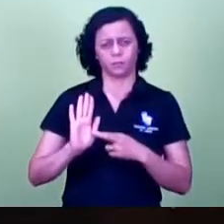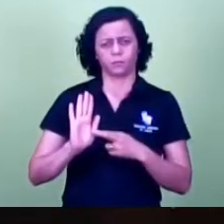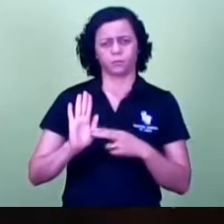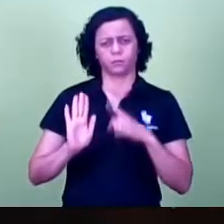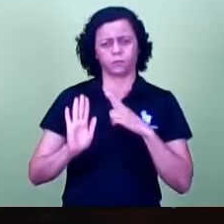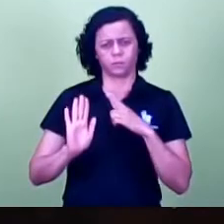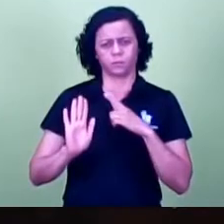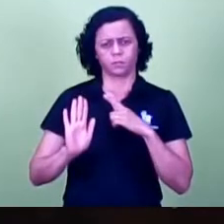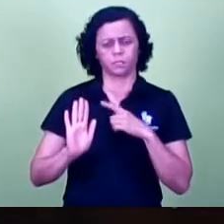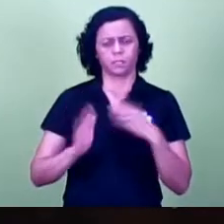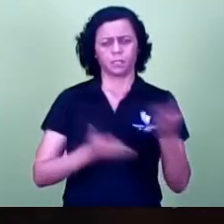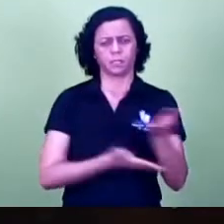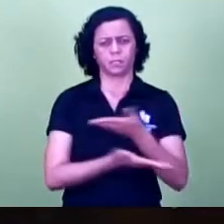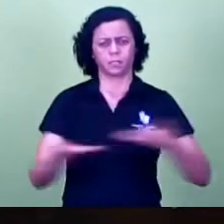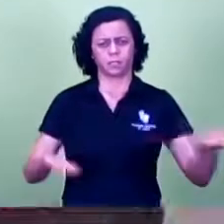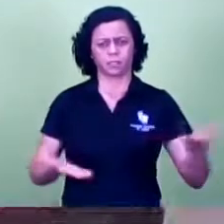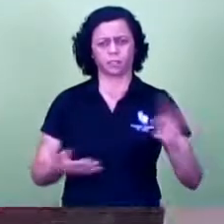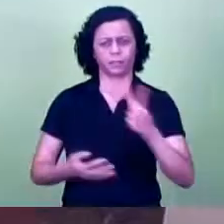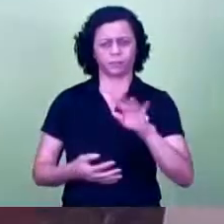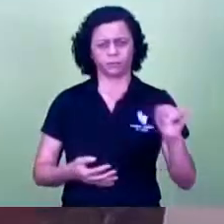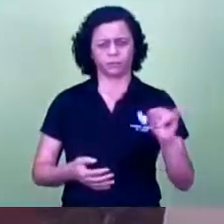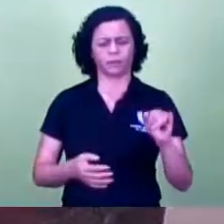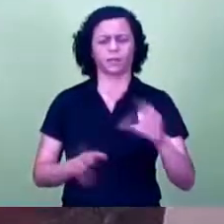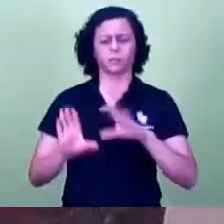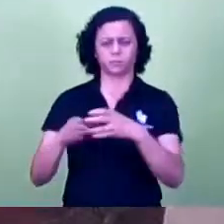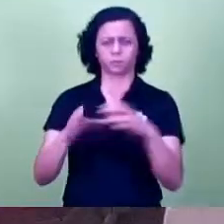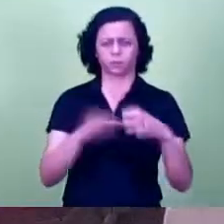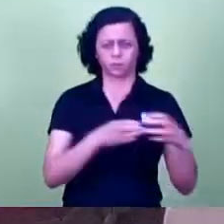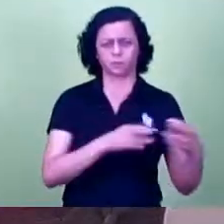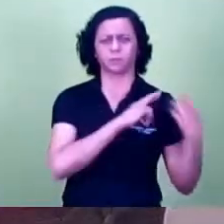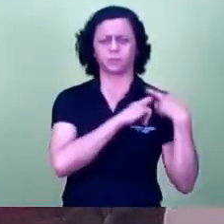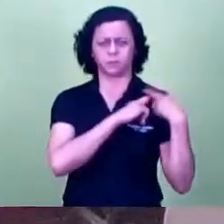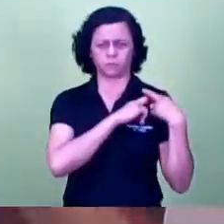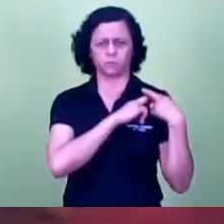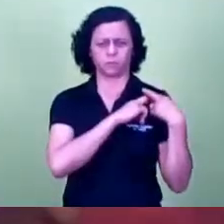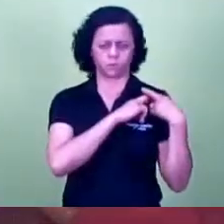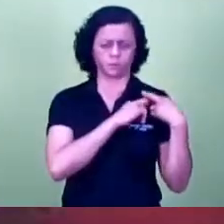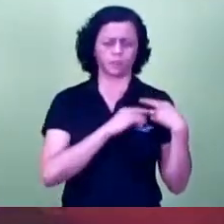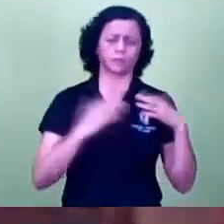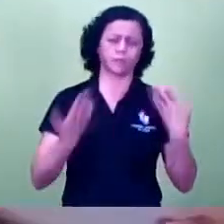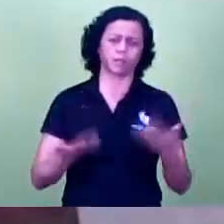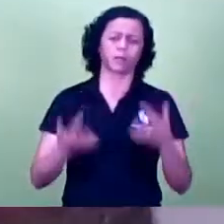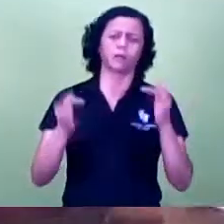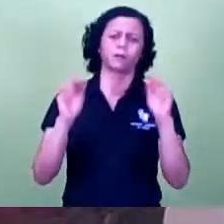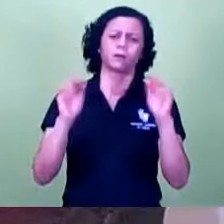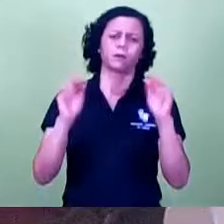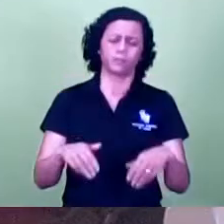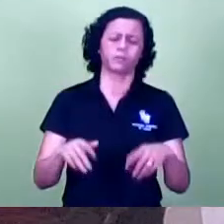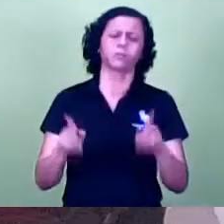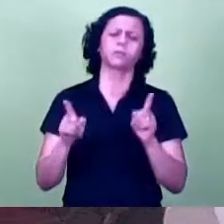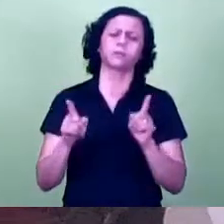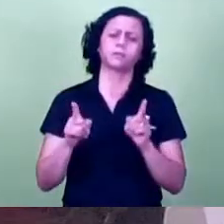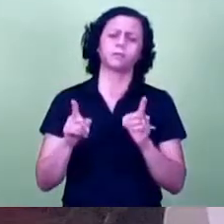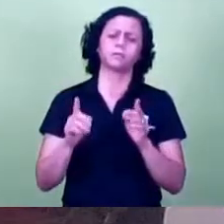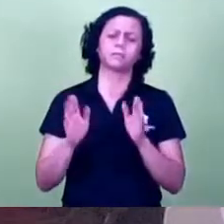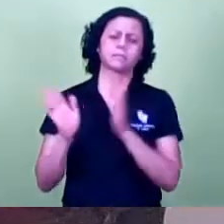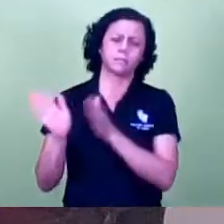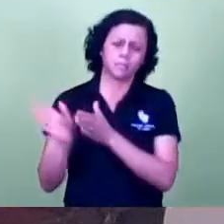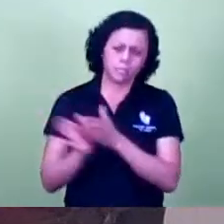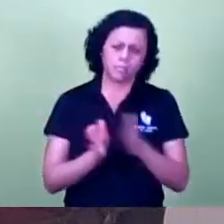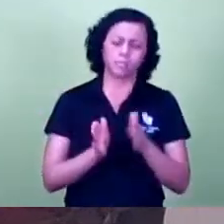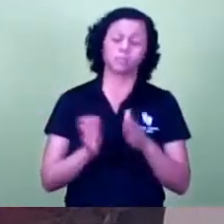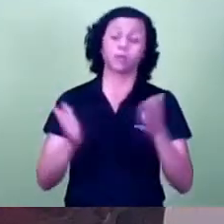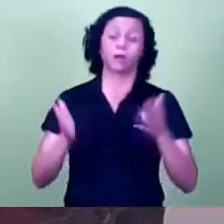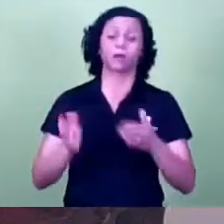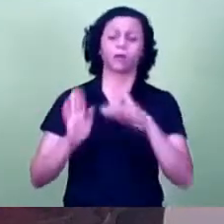será encaminhado às comissões competentes. Agora estamos encerrando o pequeno expediente. vamos para a ordem do dia.